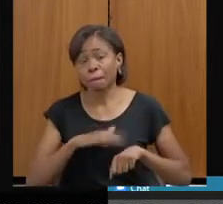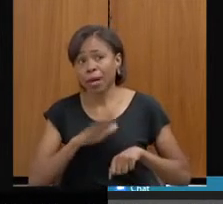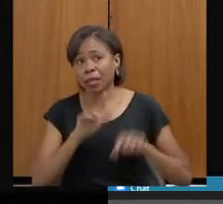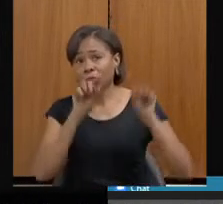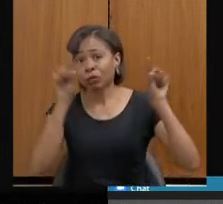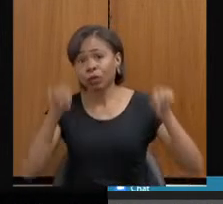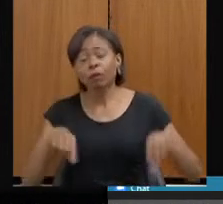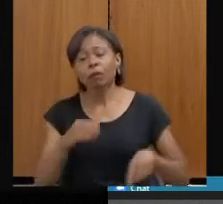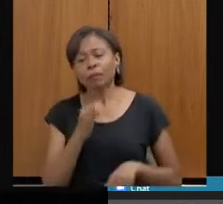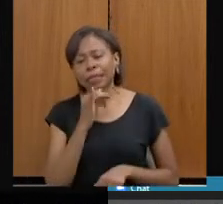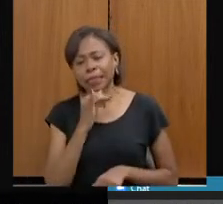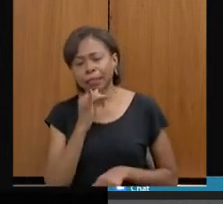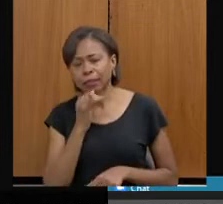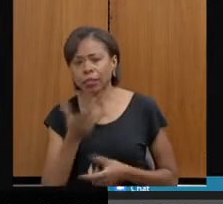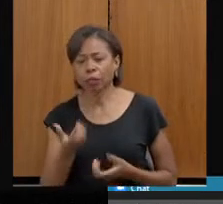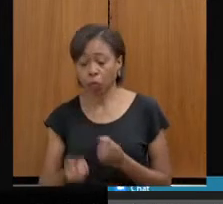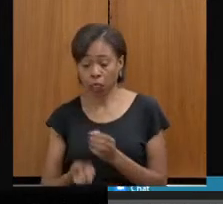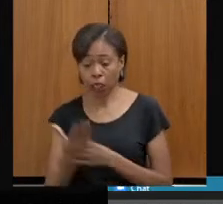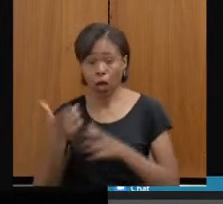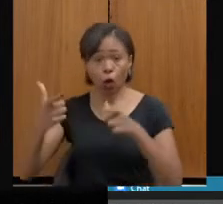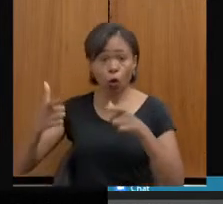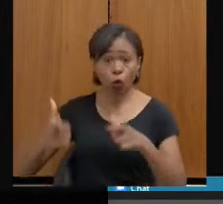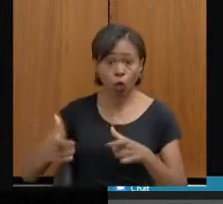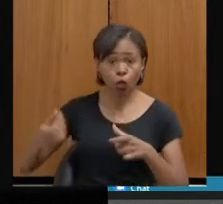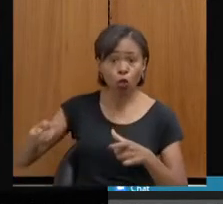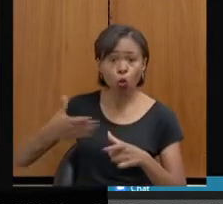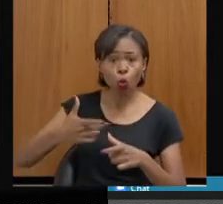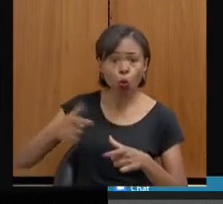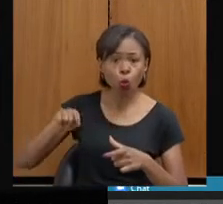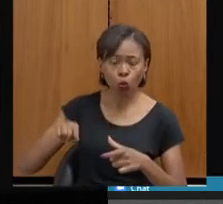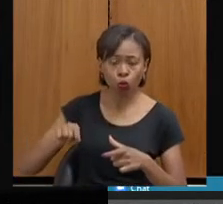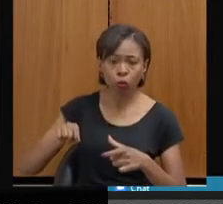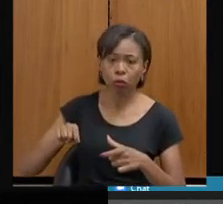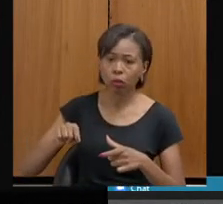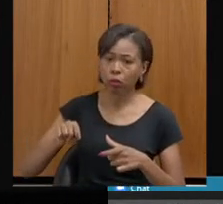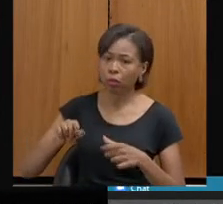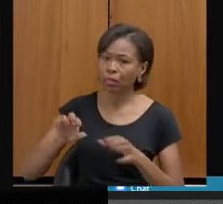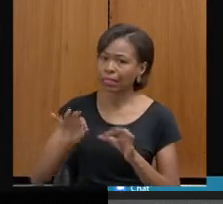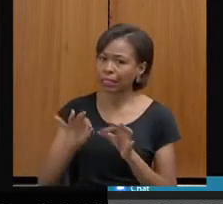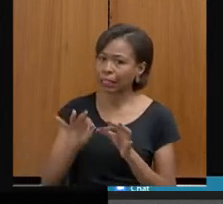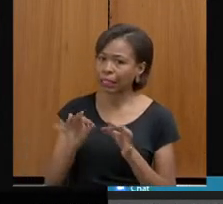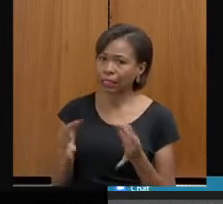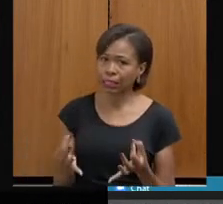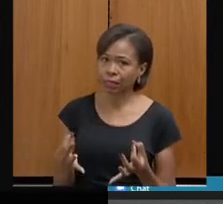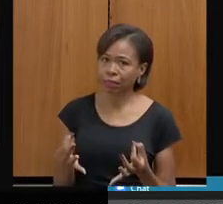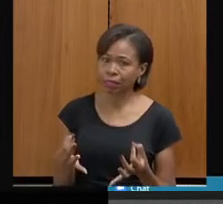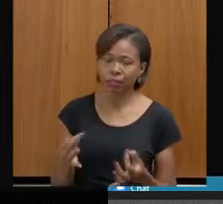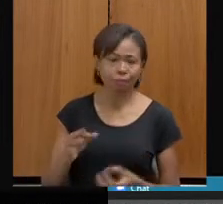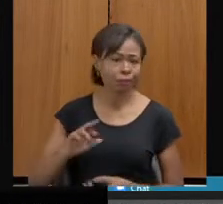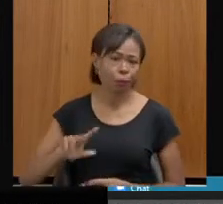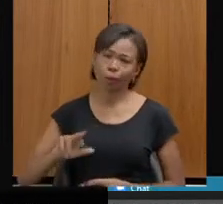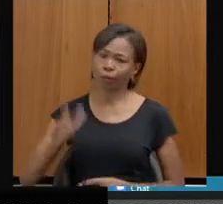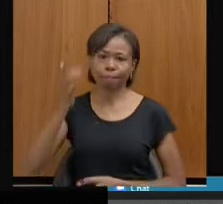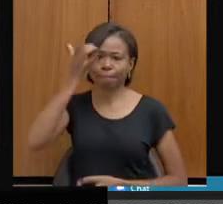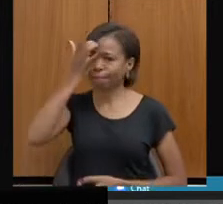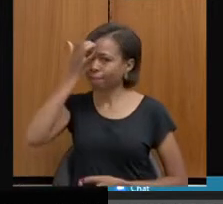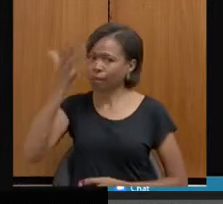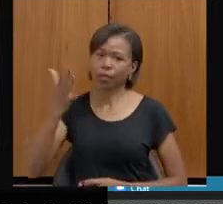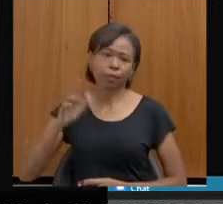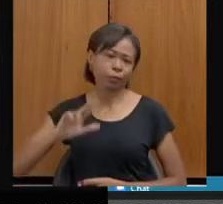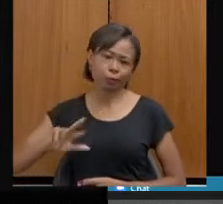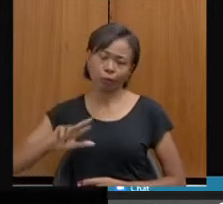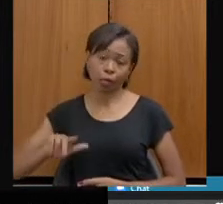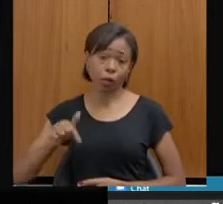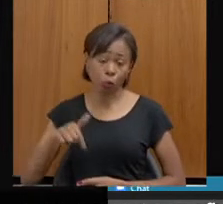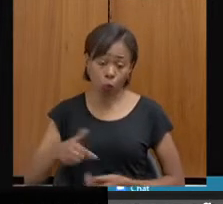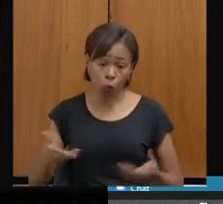unidade, não é uma tarefa simples, não é uma tarefa fácil. A polícia hoje